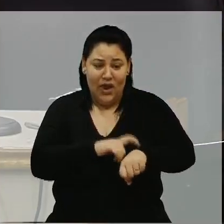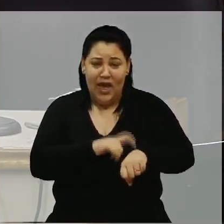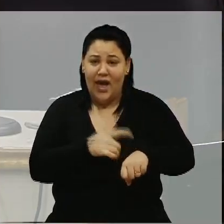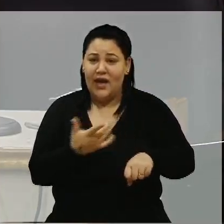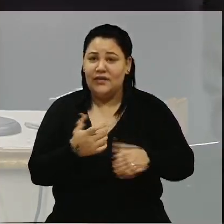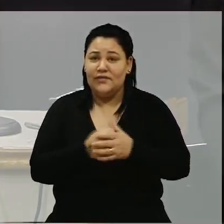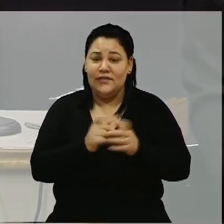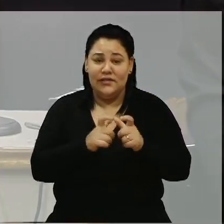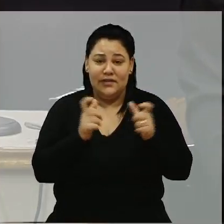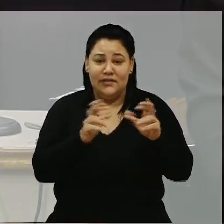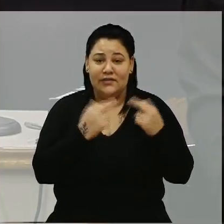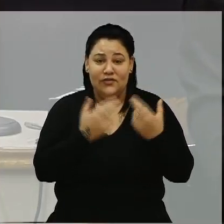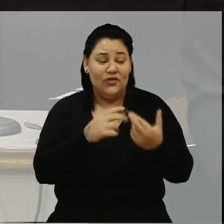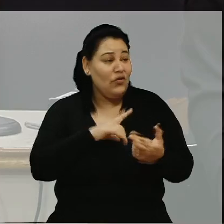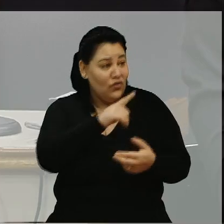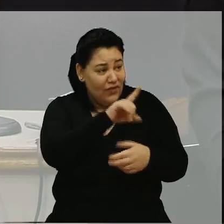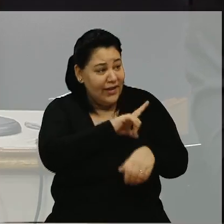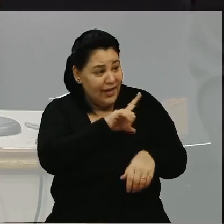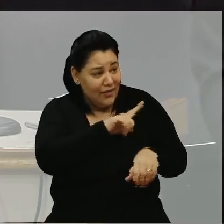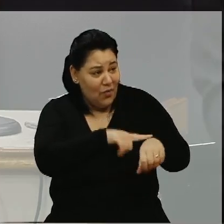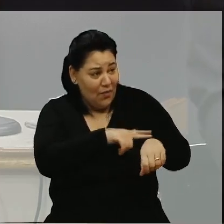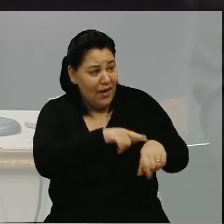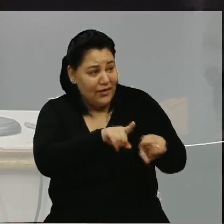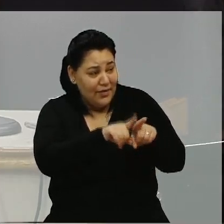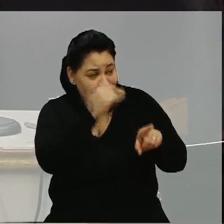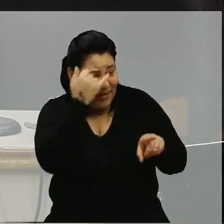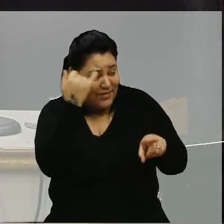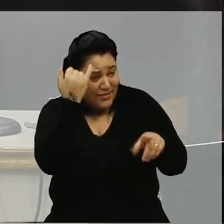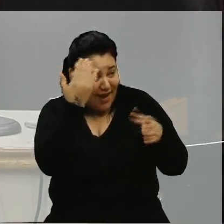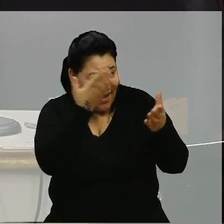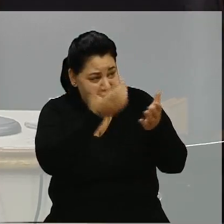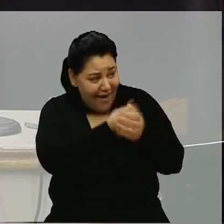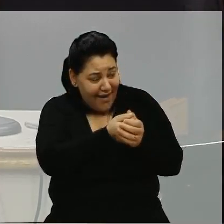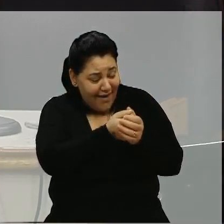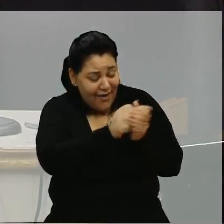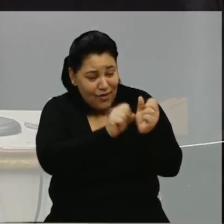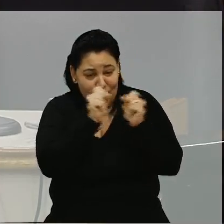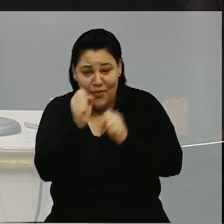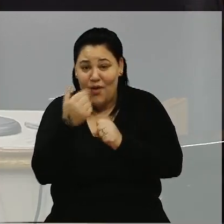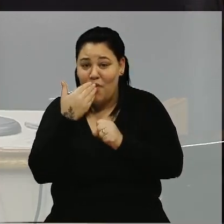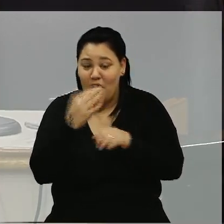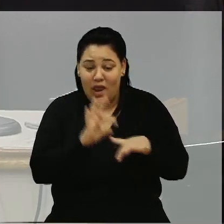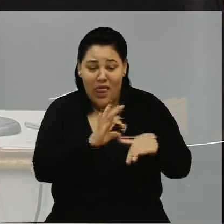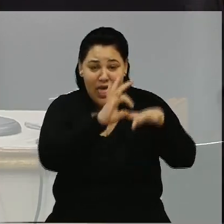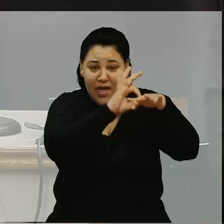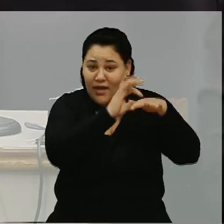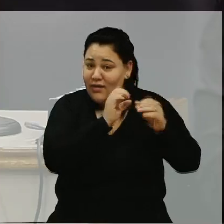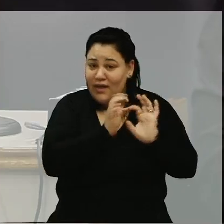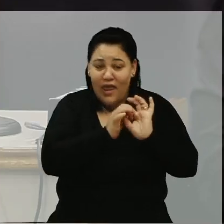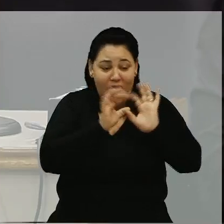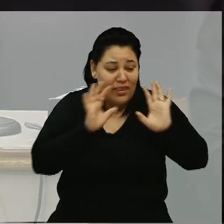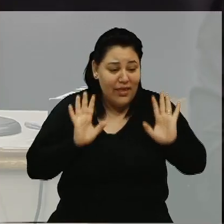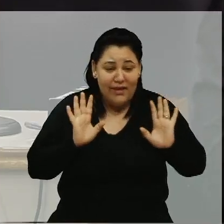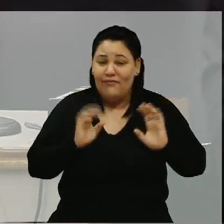senhor vai ter o momento do senhor. O senhor ainda pode pedir declaração de líder, fique bem à vontade.